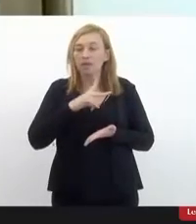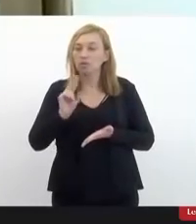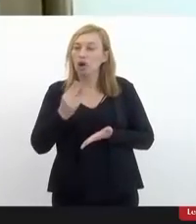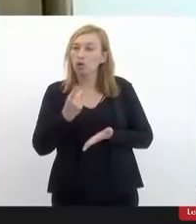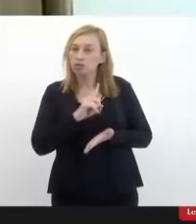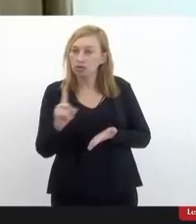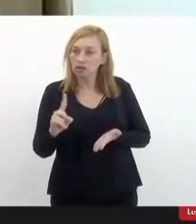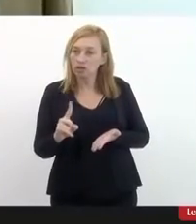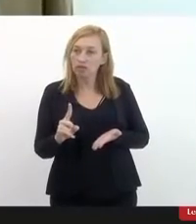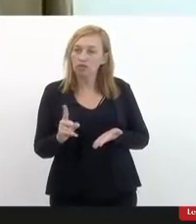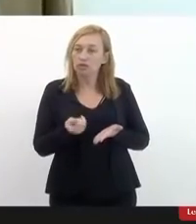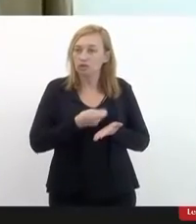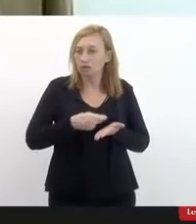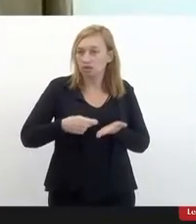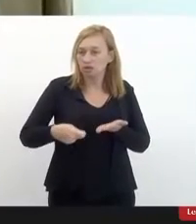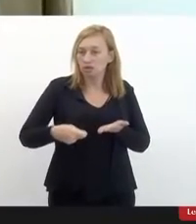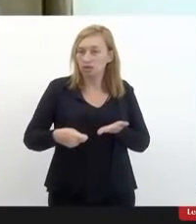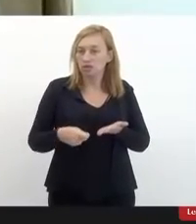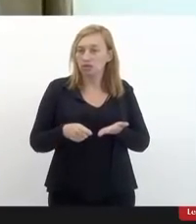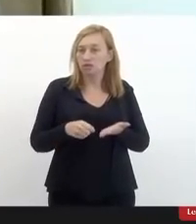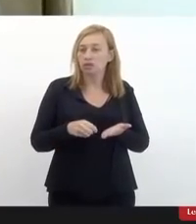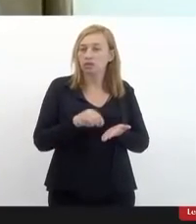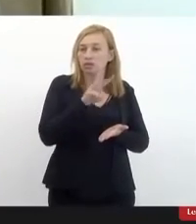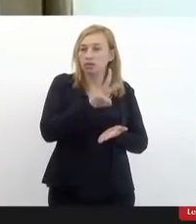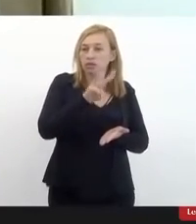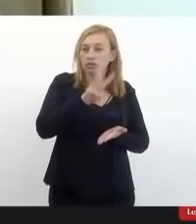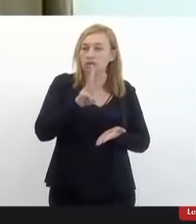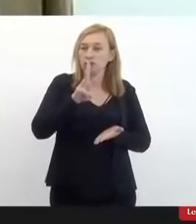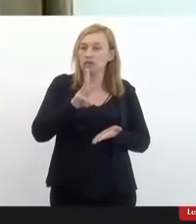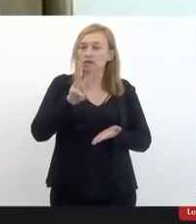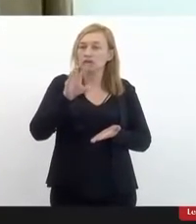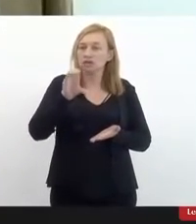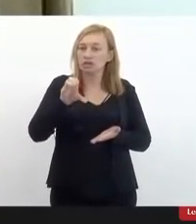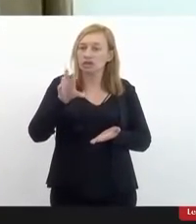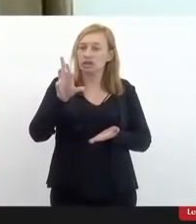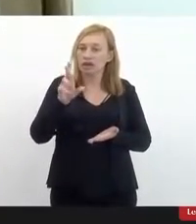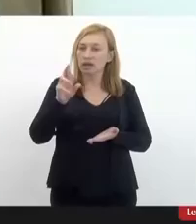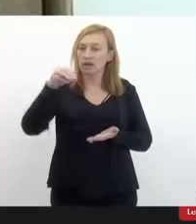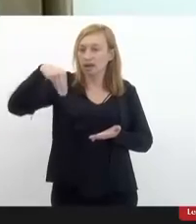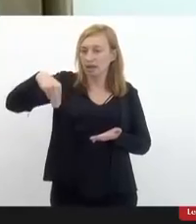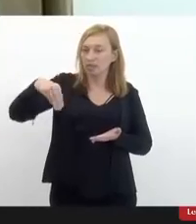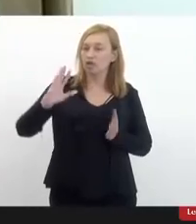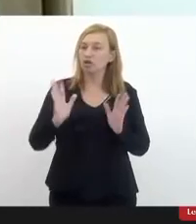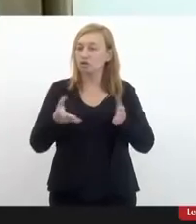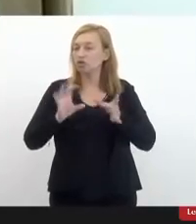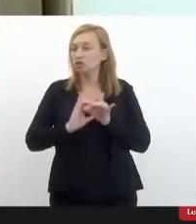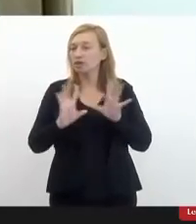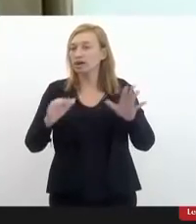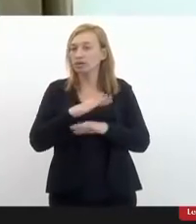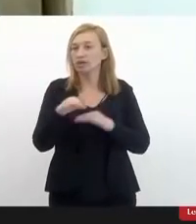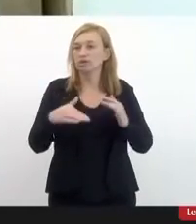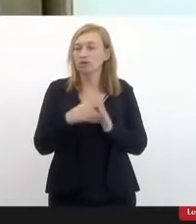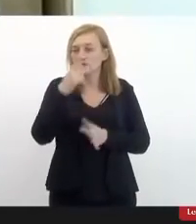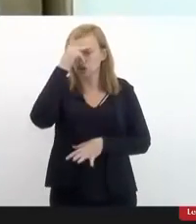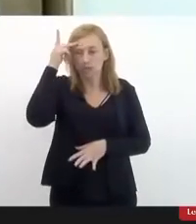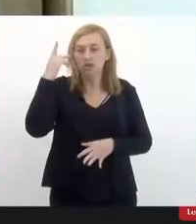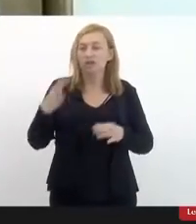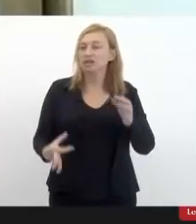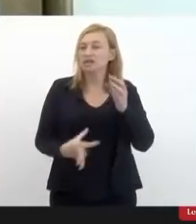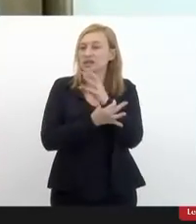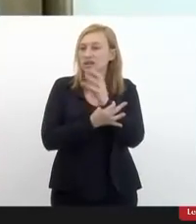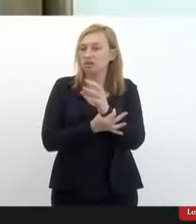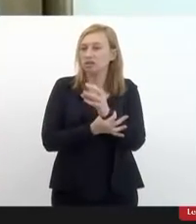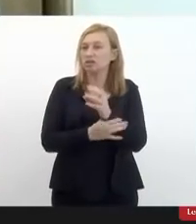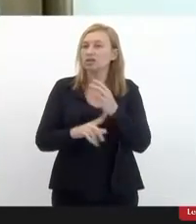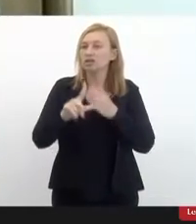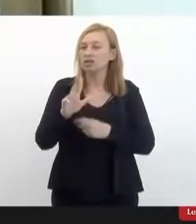ou não, faça pelo site oficial do CRM, que hoje está acessível a todo mundo, e isso é uma garantia de